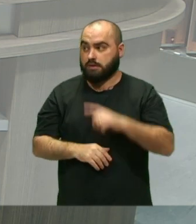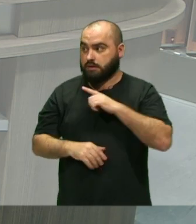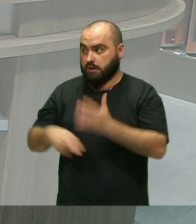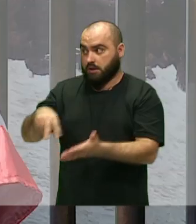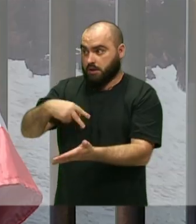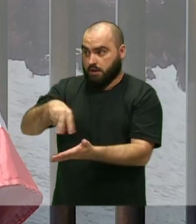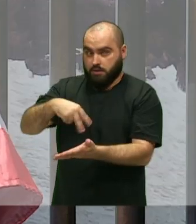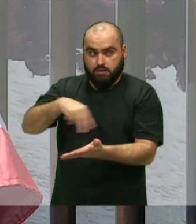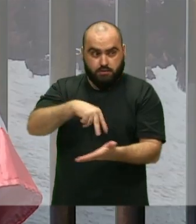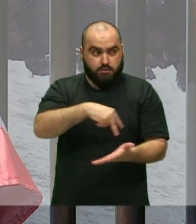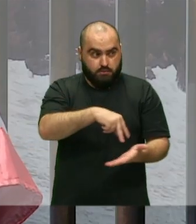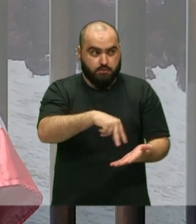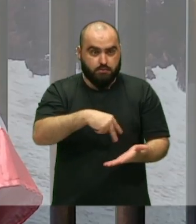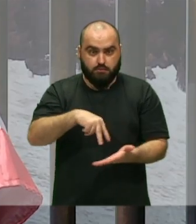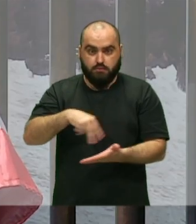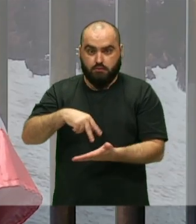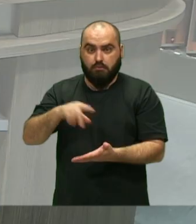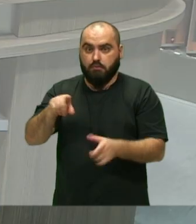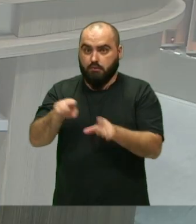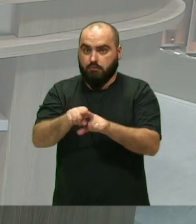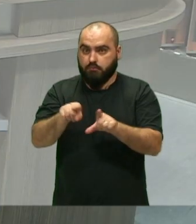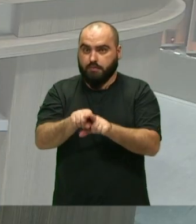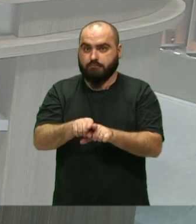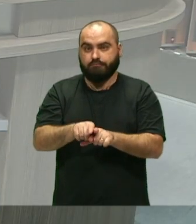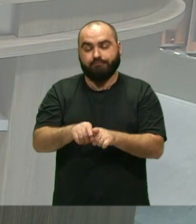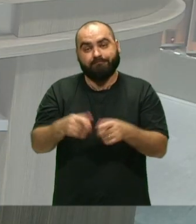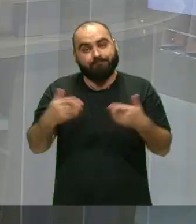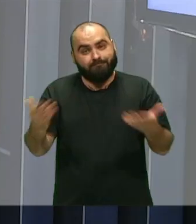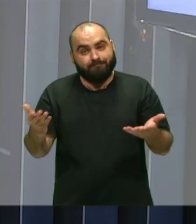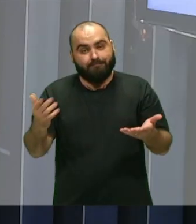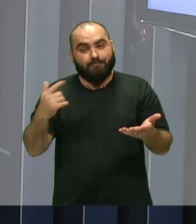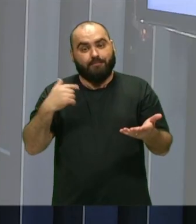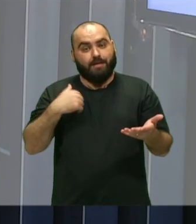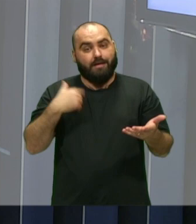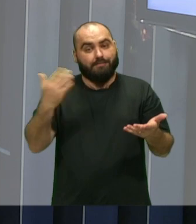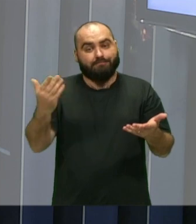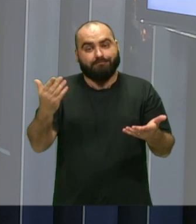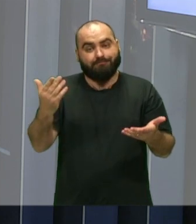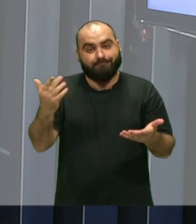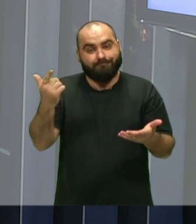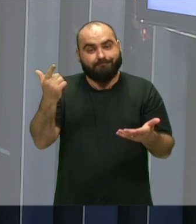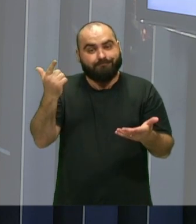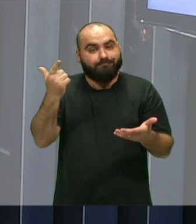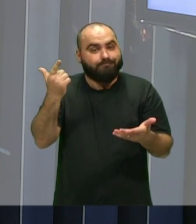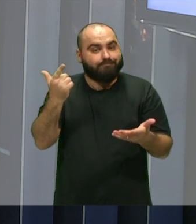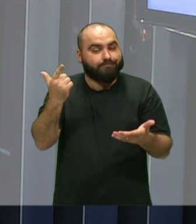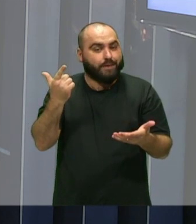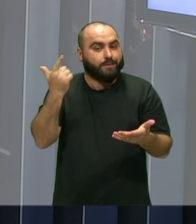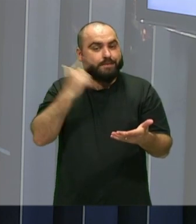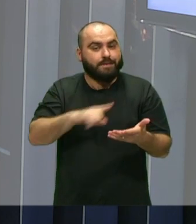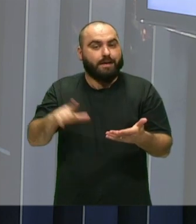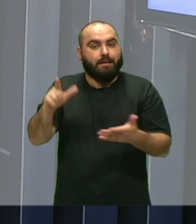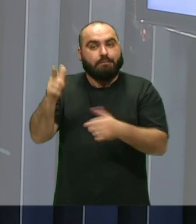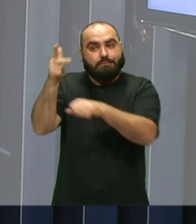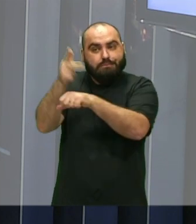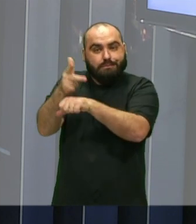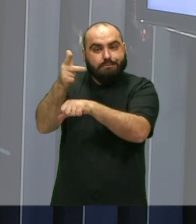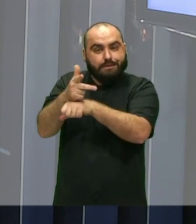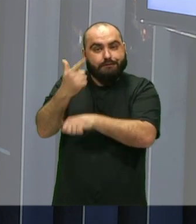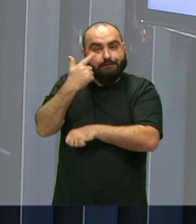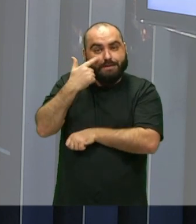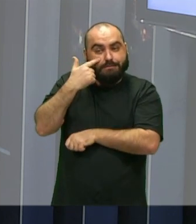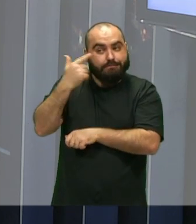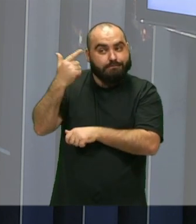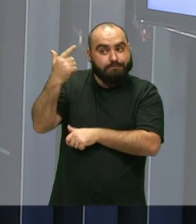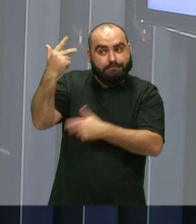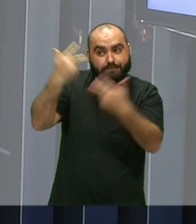Tem muita dança Inclusive A gente está Ela está atrás No bastidor Mas